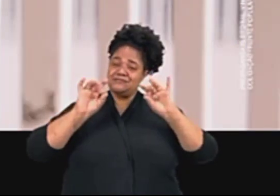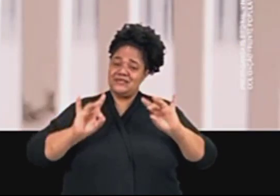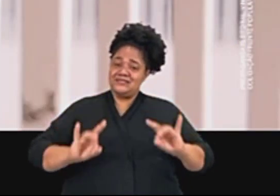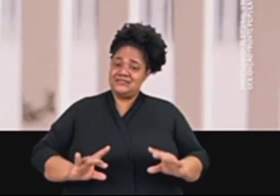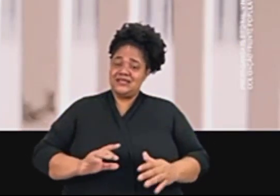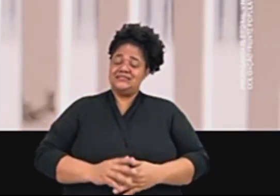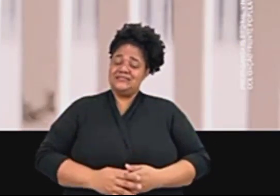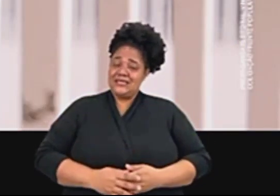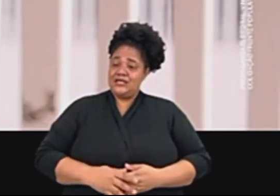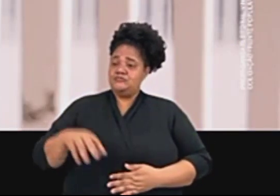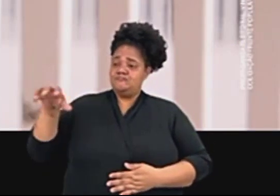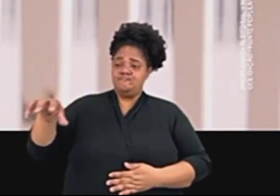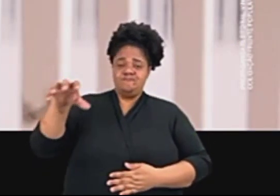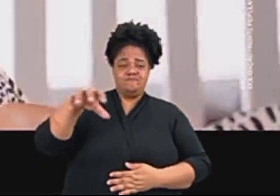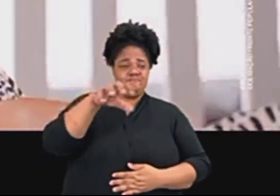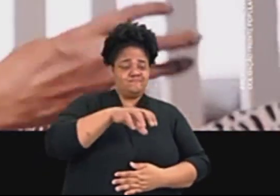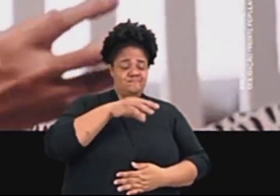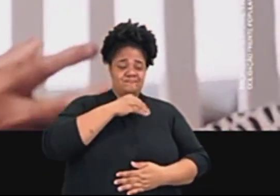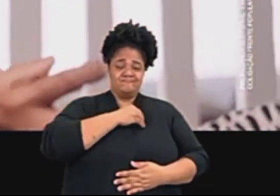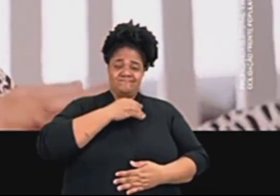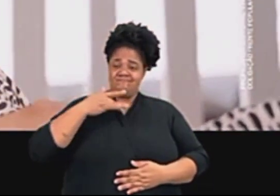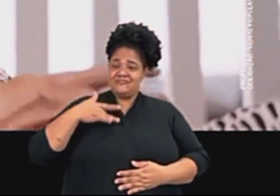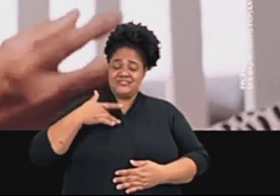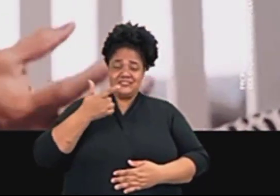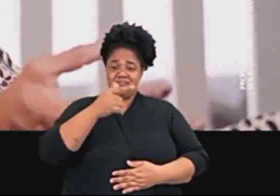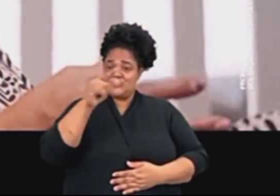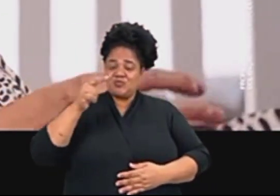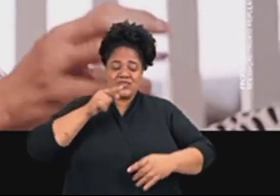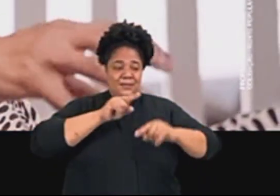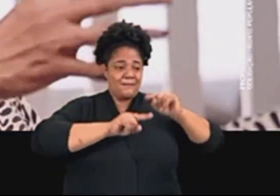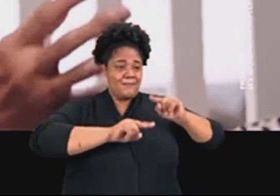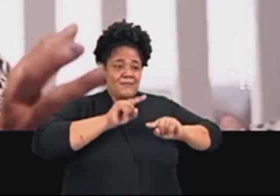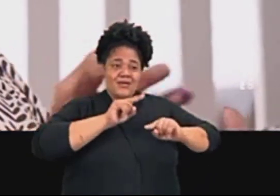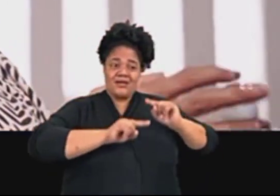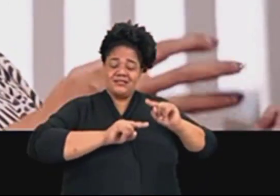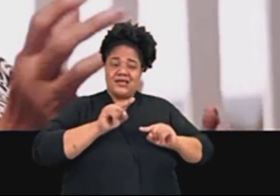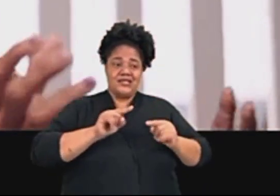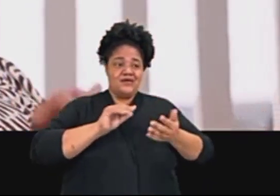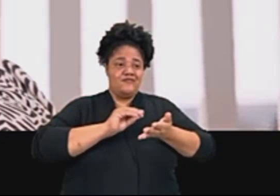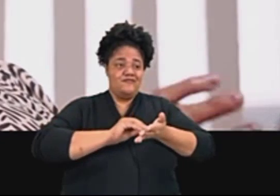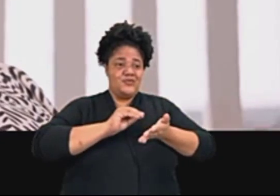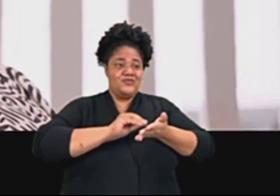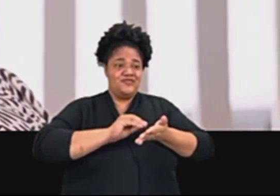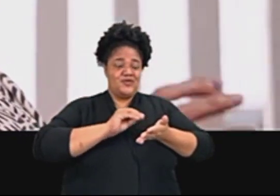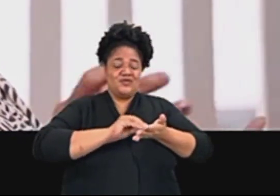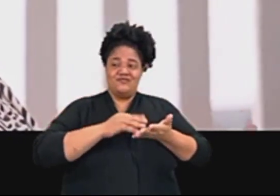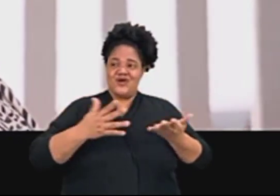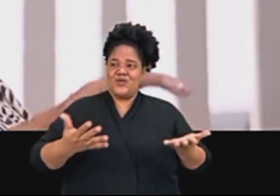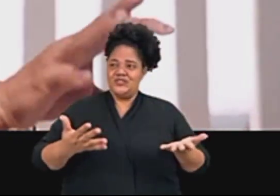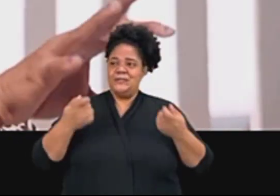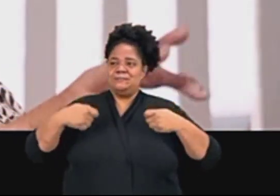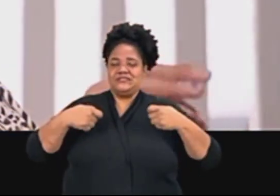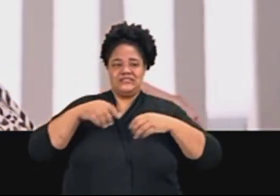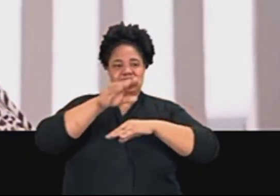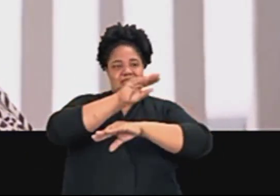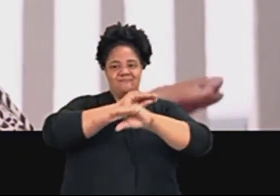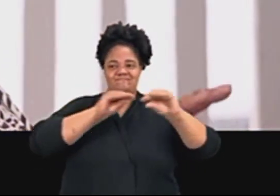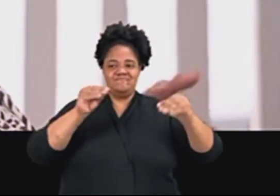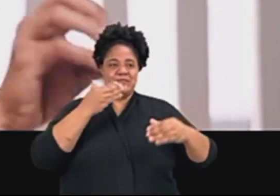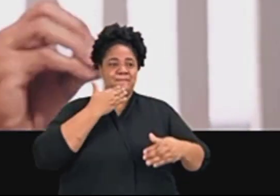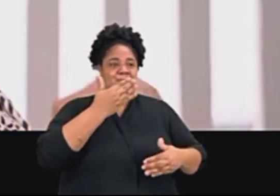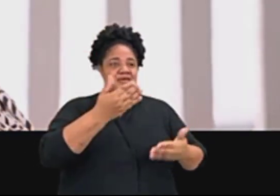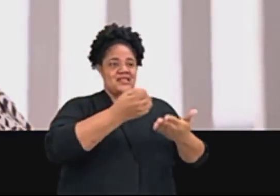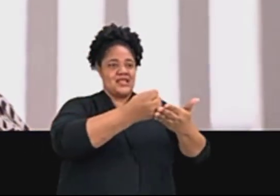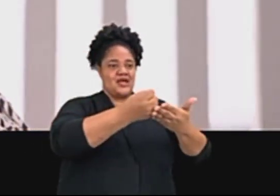As unidades estão sucateadas, não tem material suficiente. Então a gente tem que tirar de uma unidade para outra, tipo